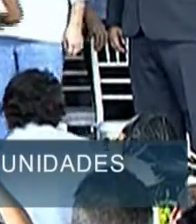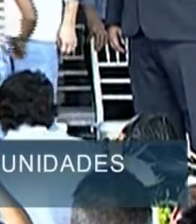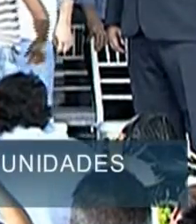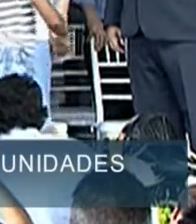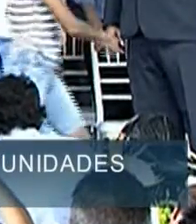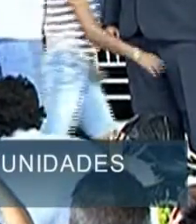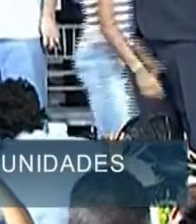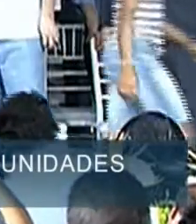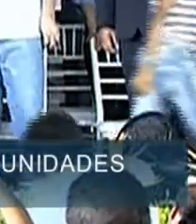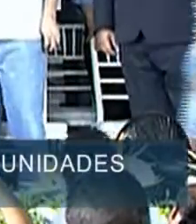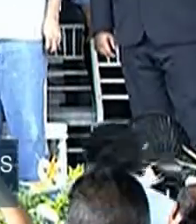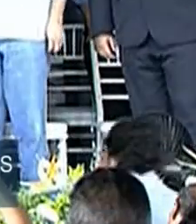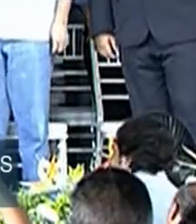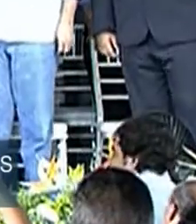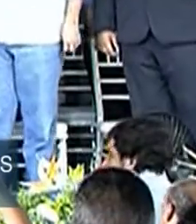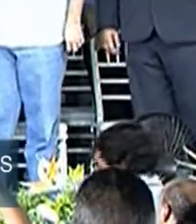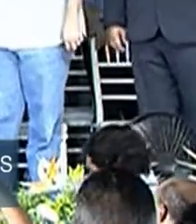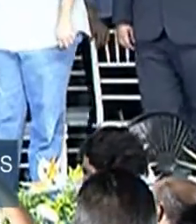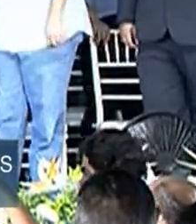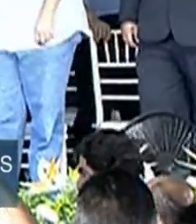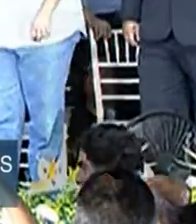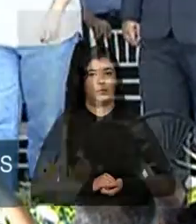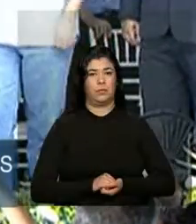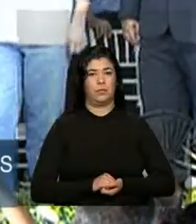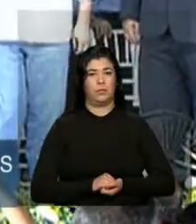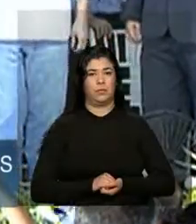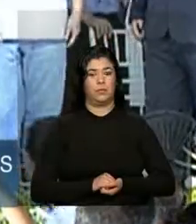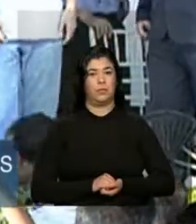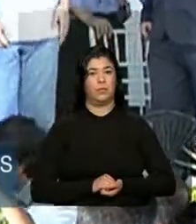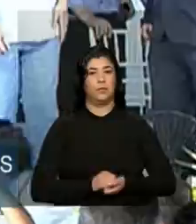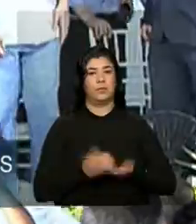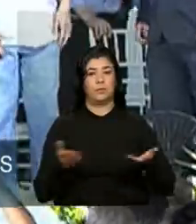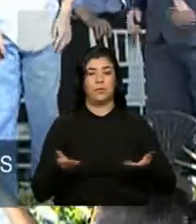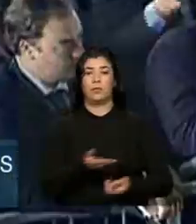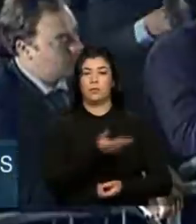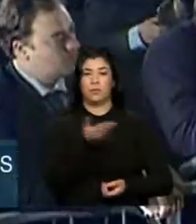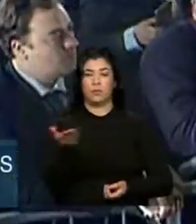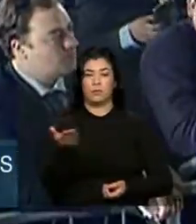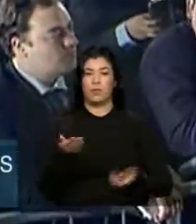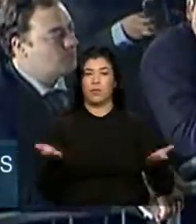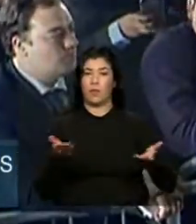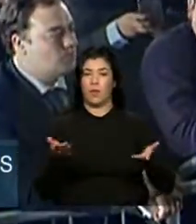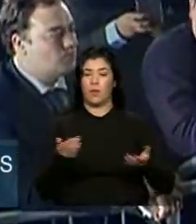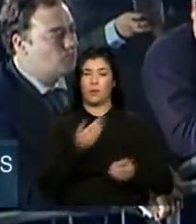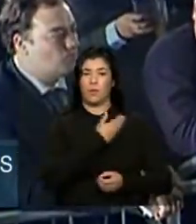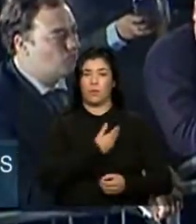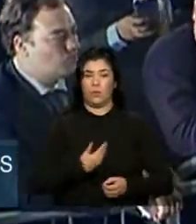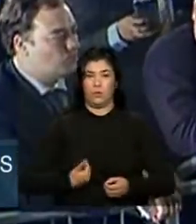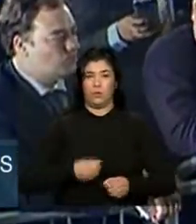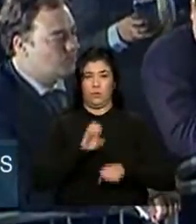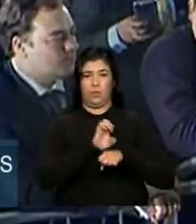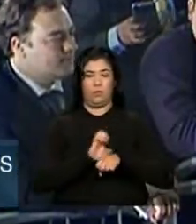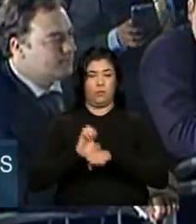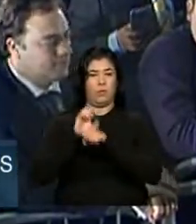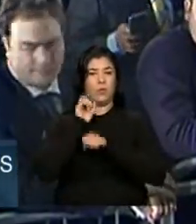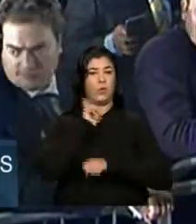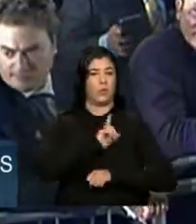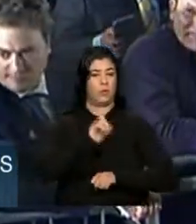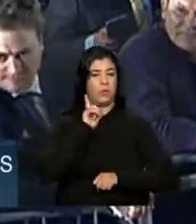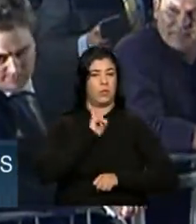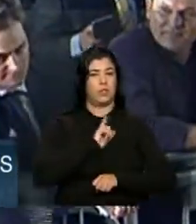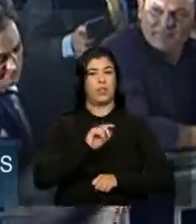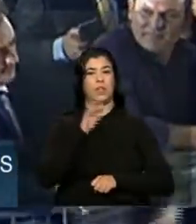Senhoras e senhores, vamos ouvir o governador do estado de Minas Gerais, Fernando Pimentel.